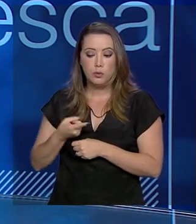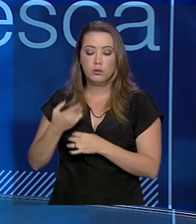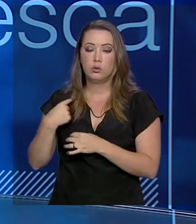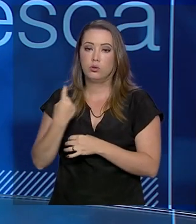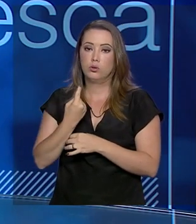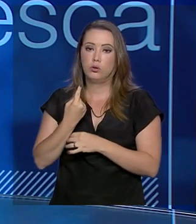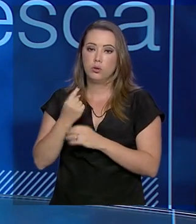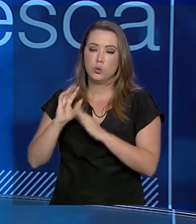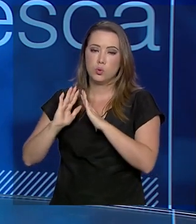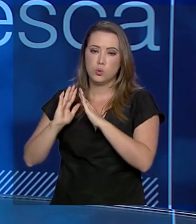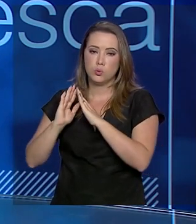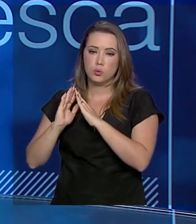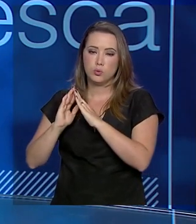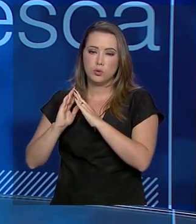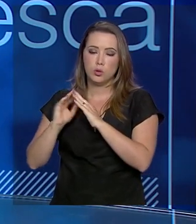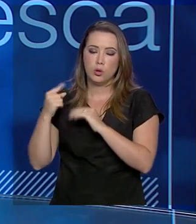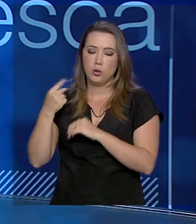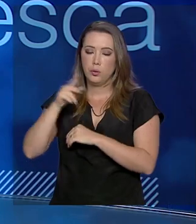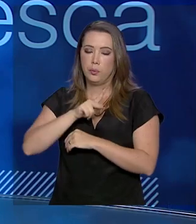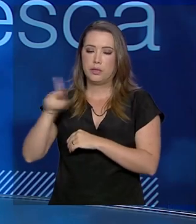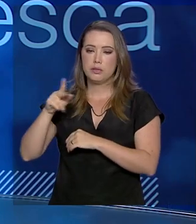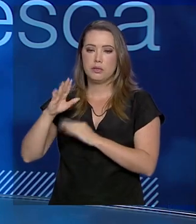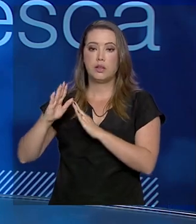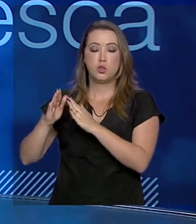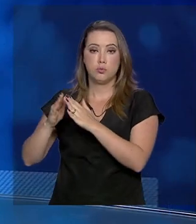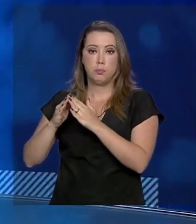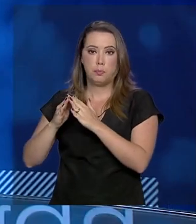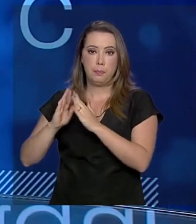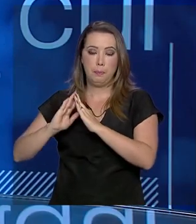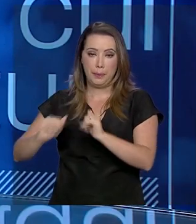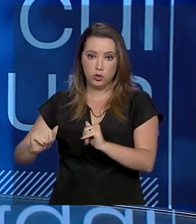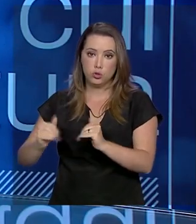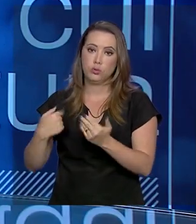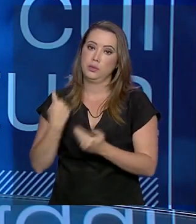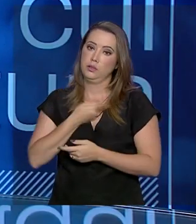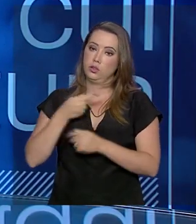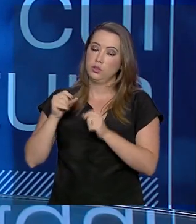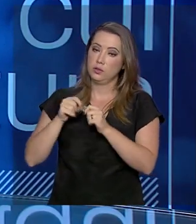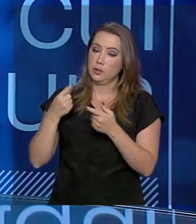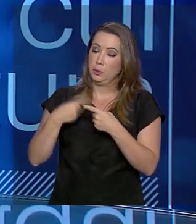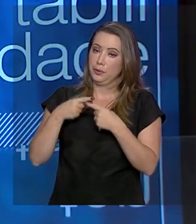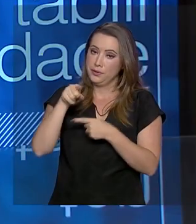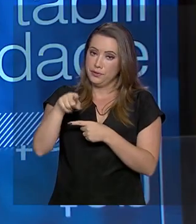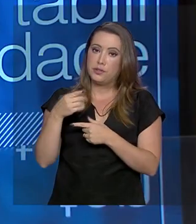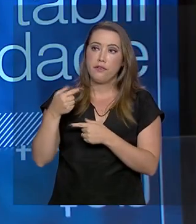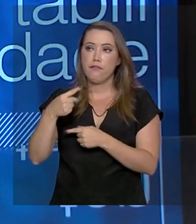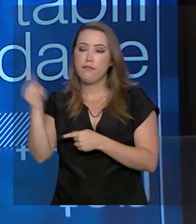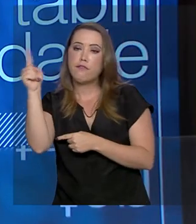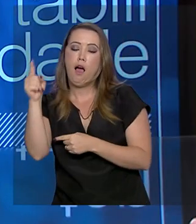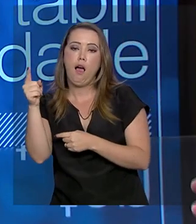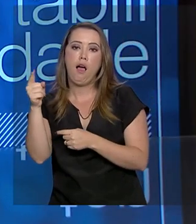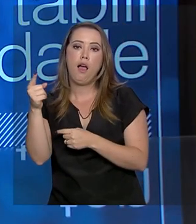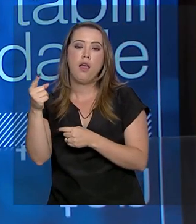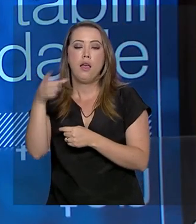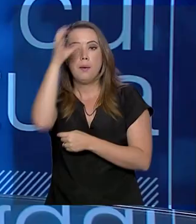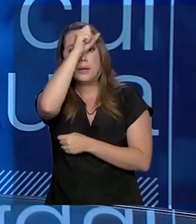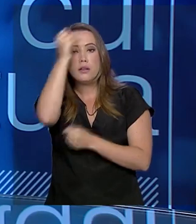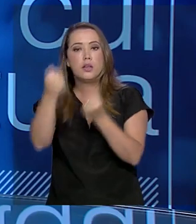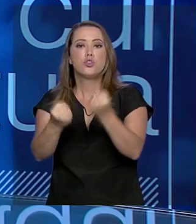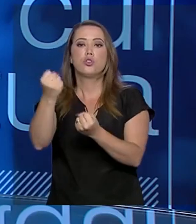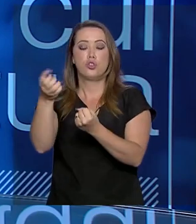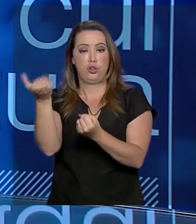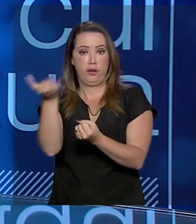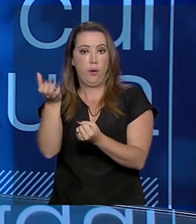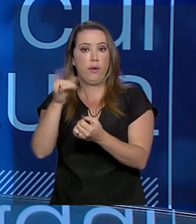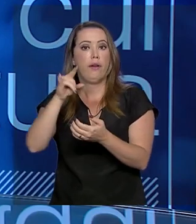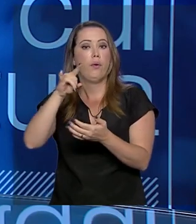para o pescador. Eu costumo dizer, quem faz uma autoescola quer a sua carteira nacional de habilitação. Quem vai até um posto do Ministério